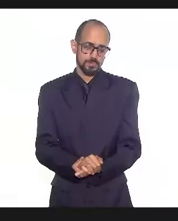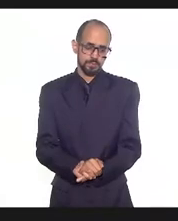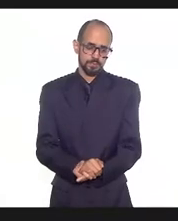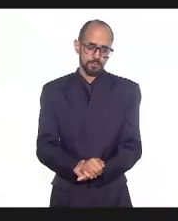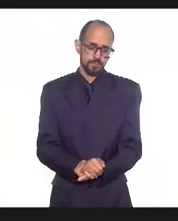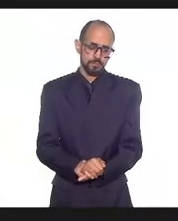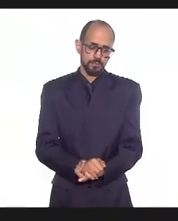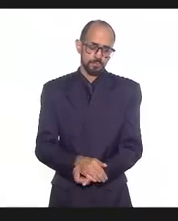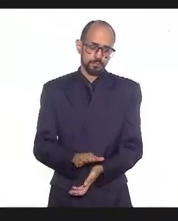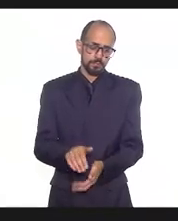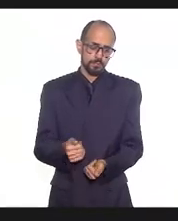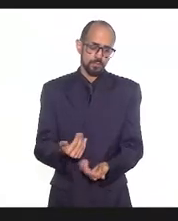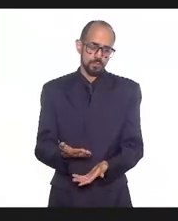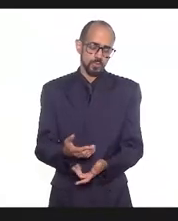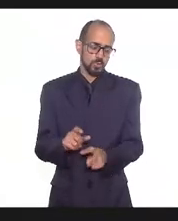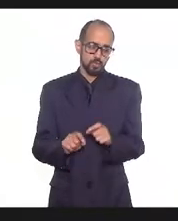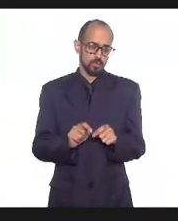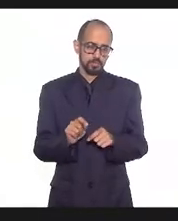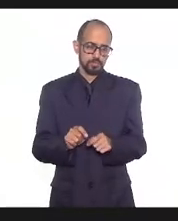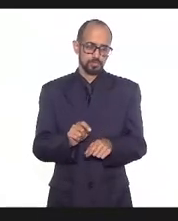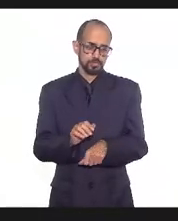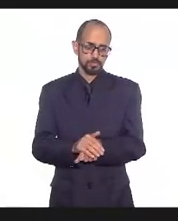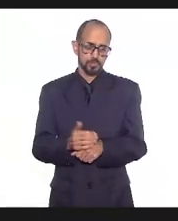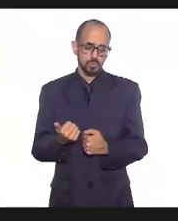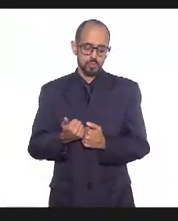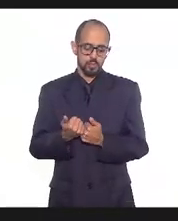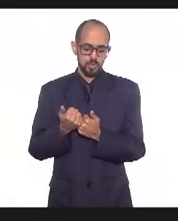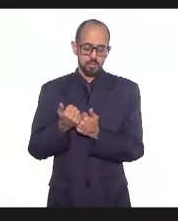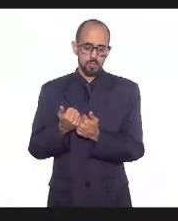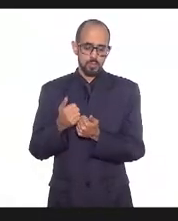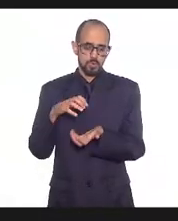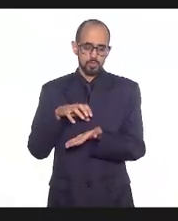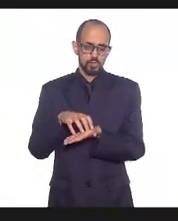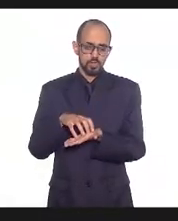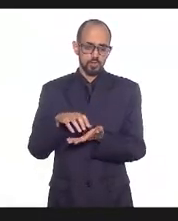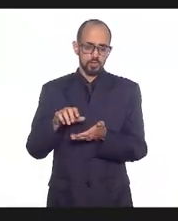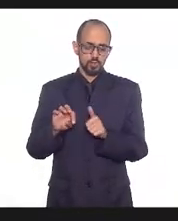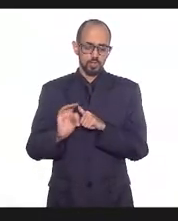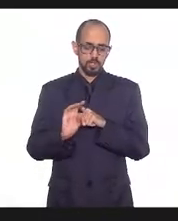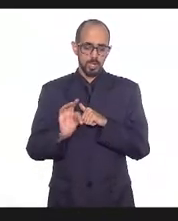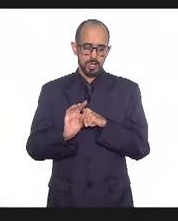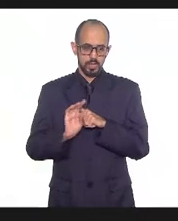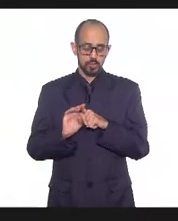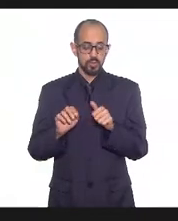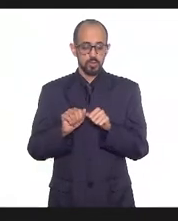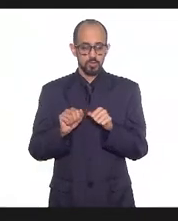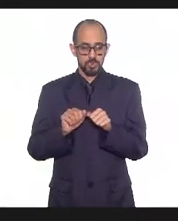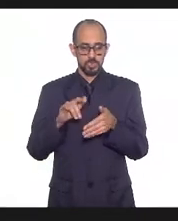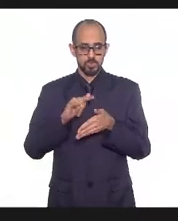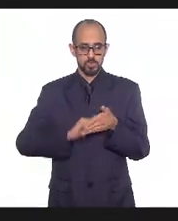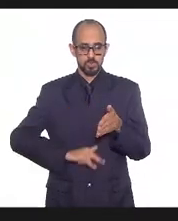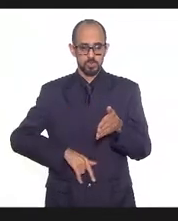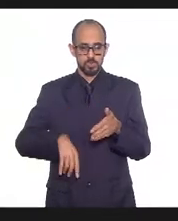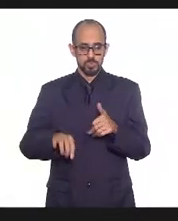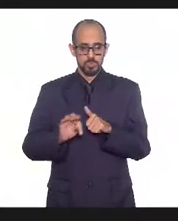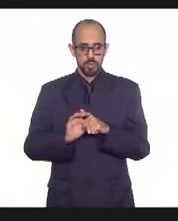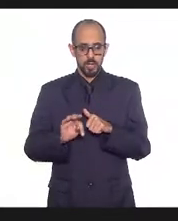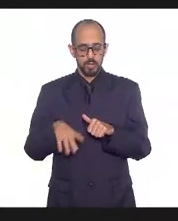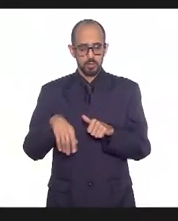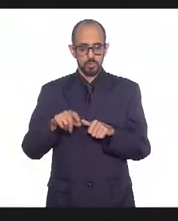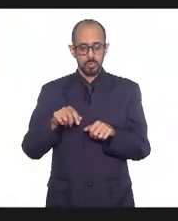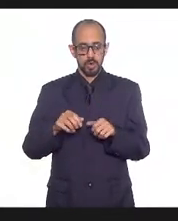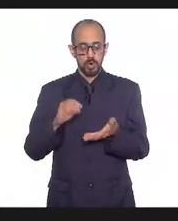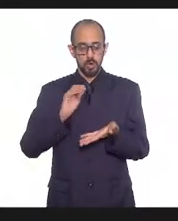SVS com o apoio da área técnica fez uma nota técnica para colocar o acidente como